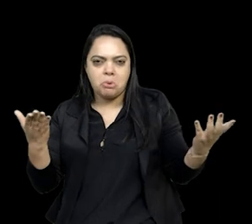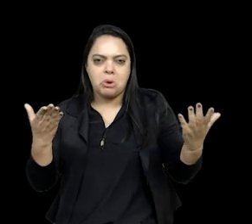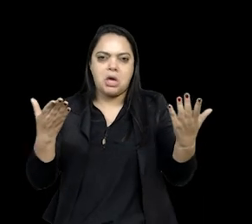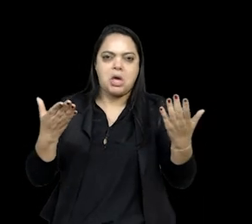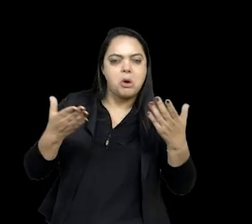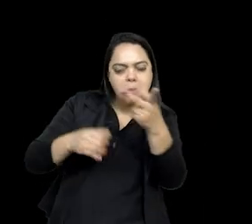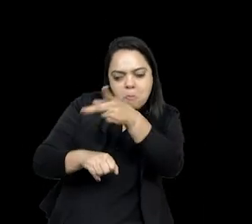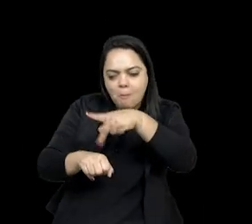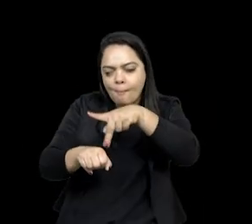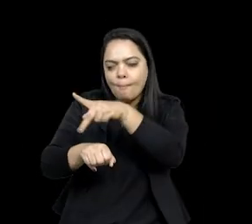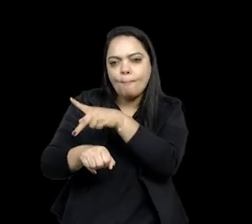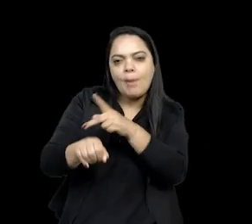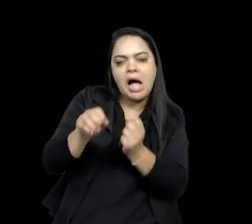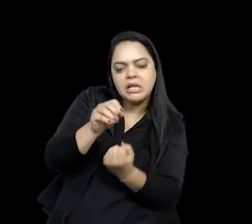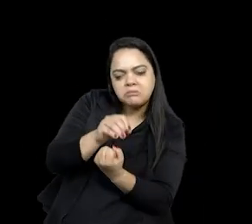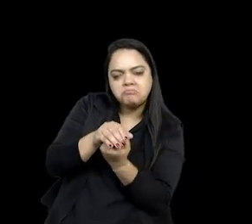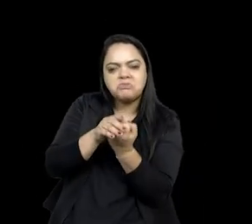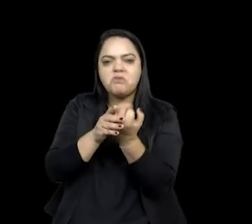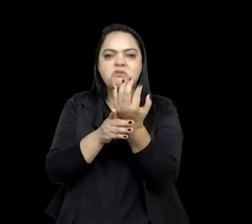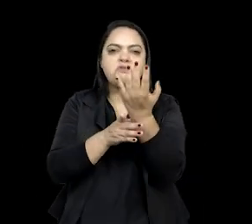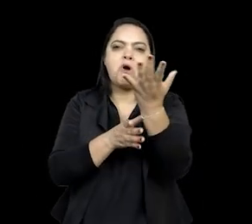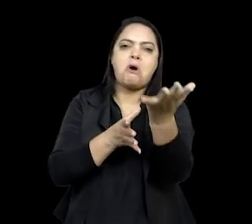formando, que o grande,